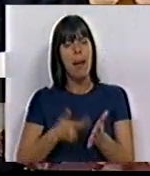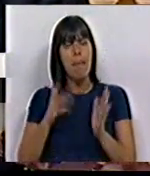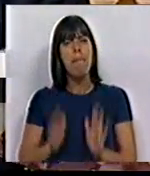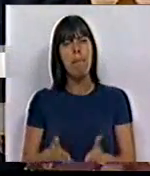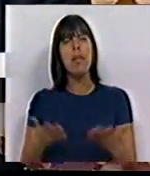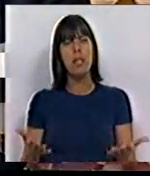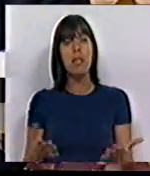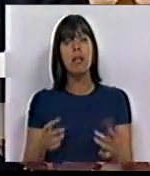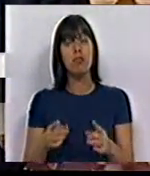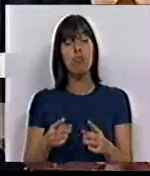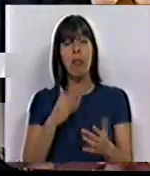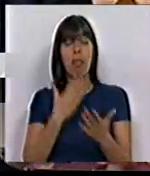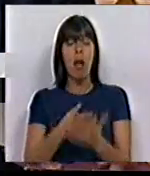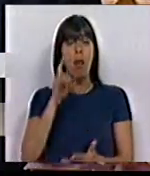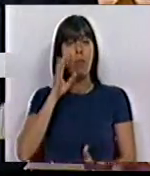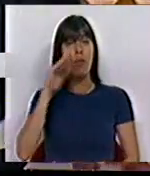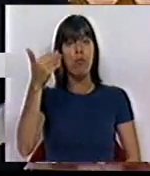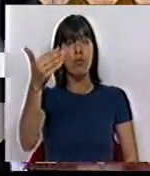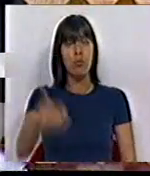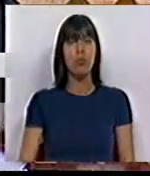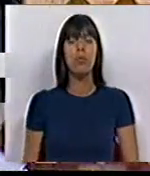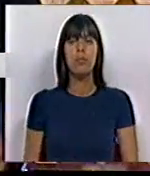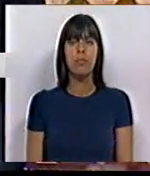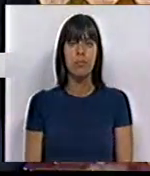necessária ao país para garantir o seu futuro.